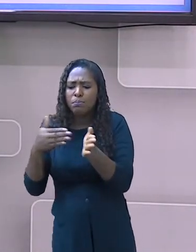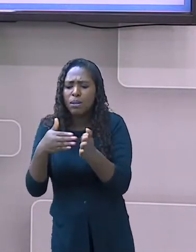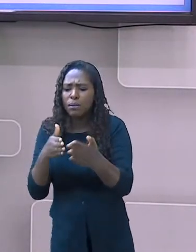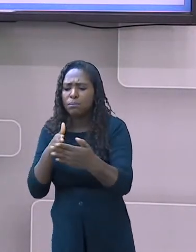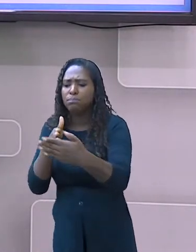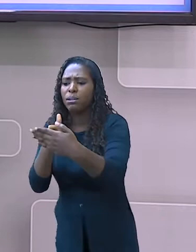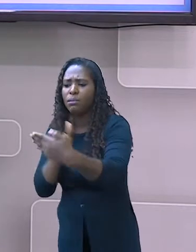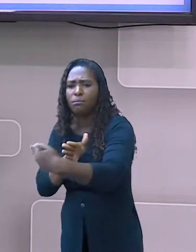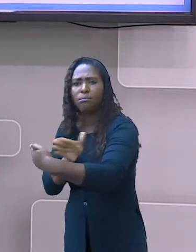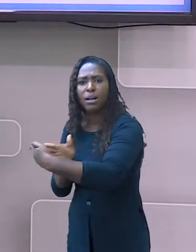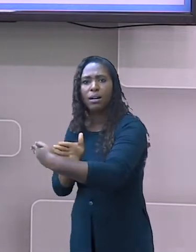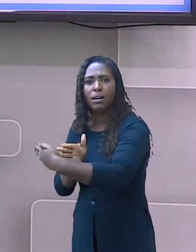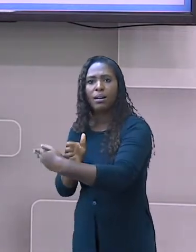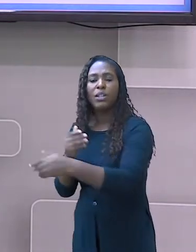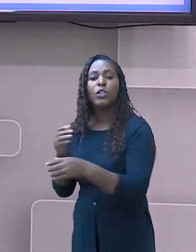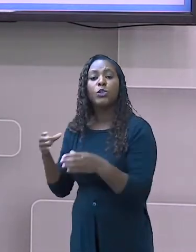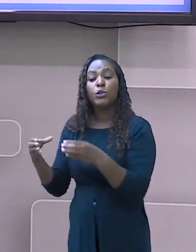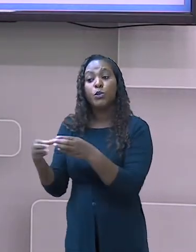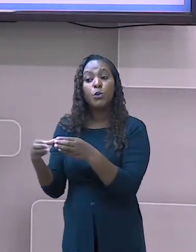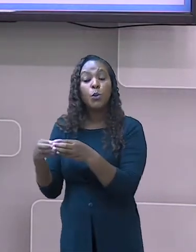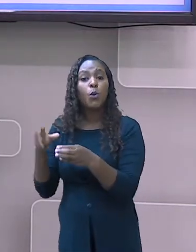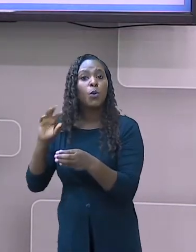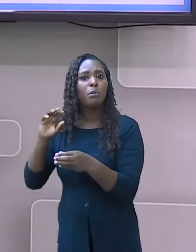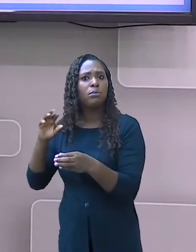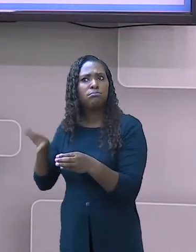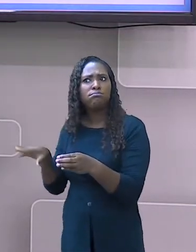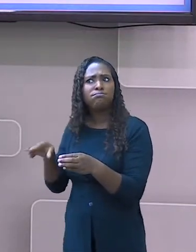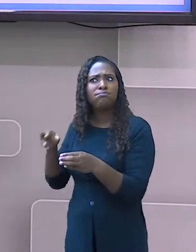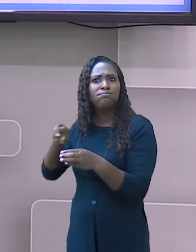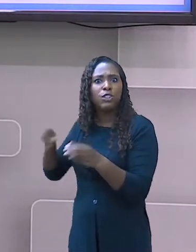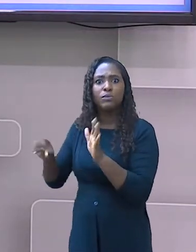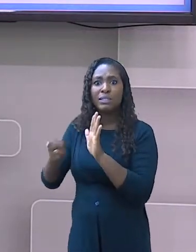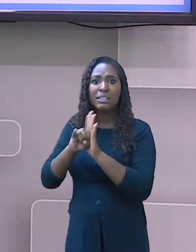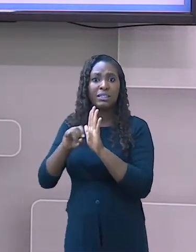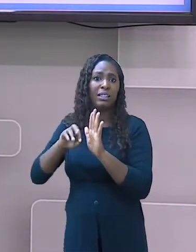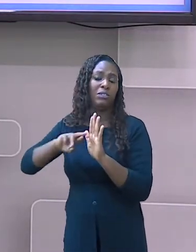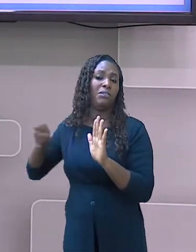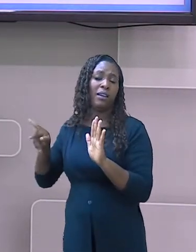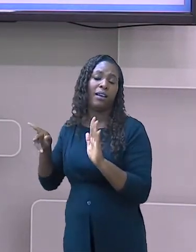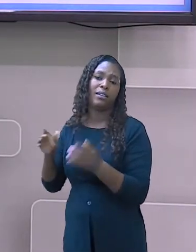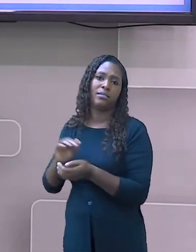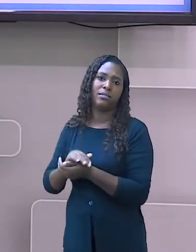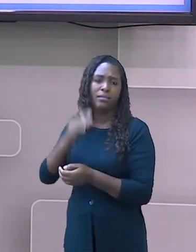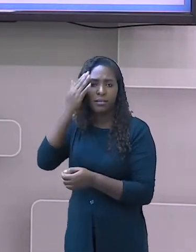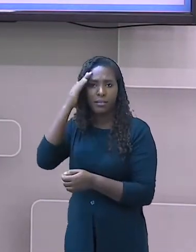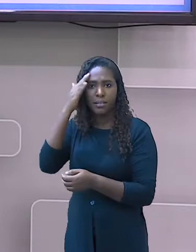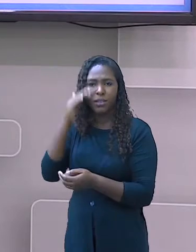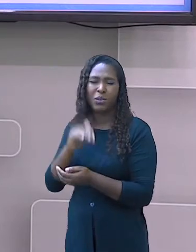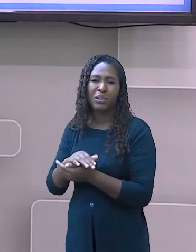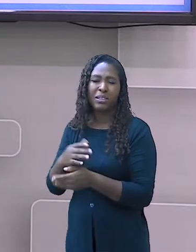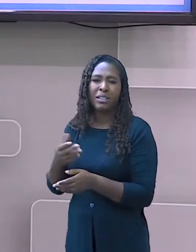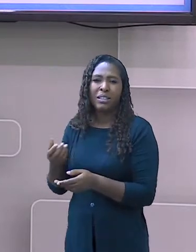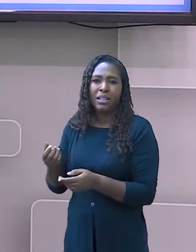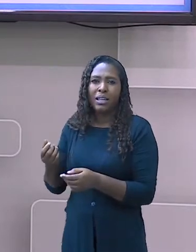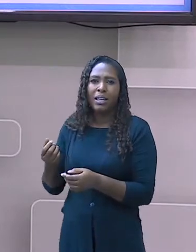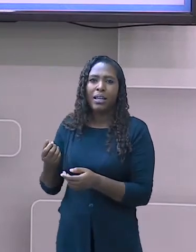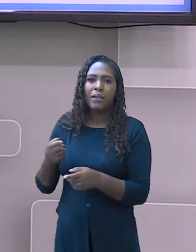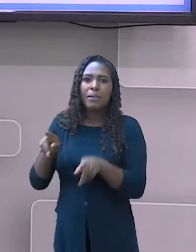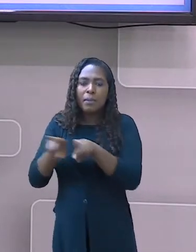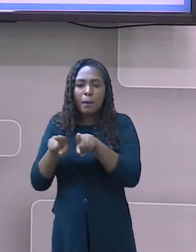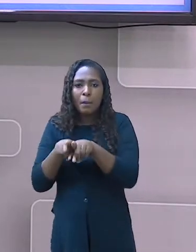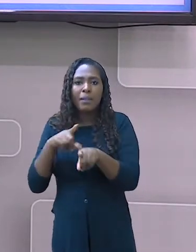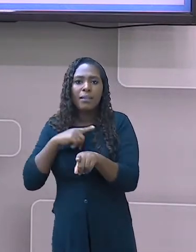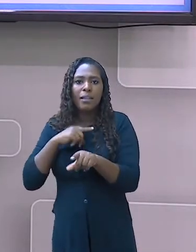identidade. Temos investimento no desenvolvimento do conhecimento náutico, como havia